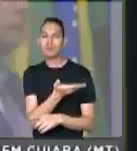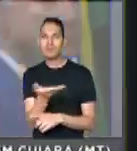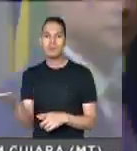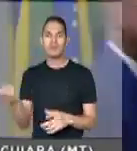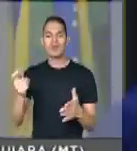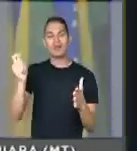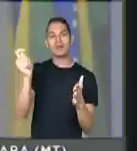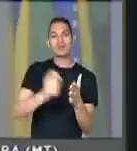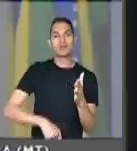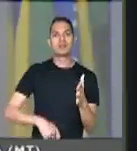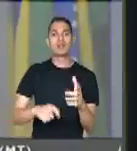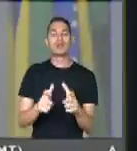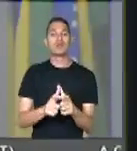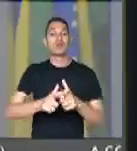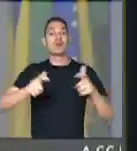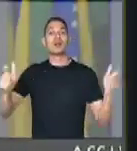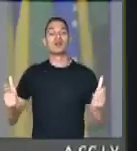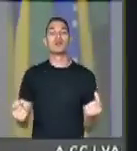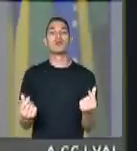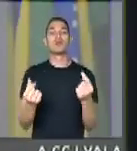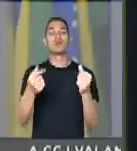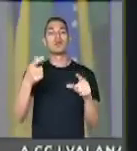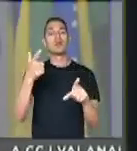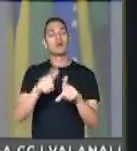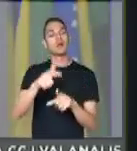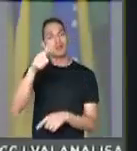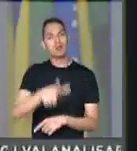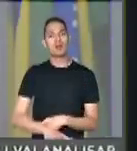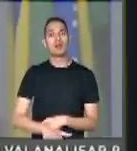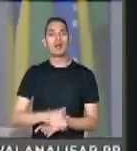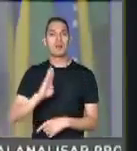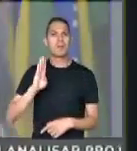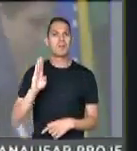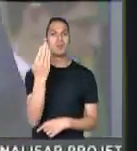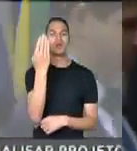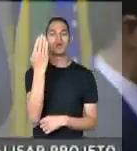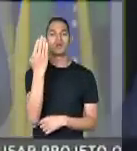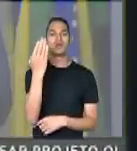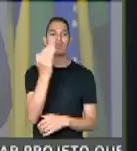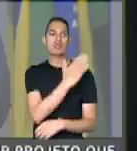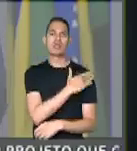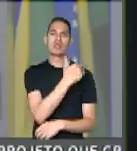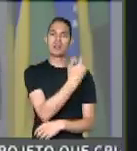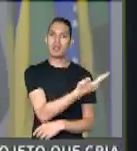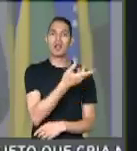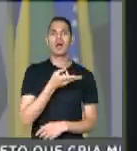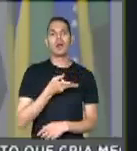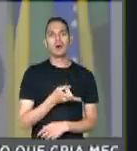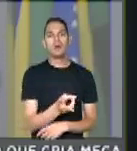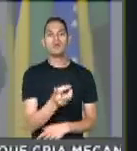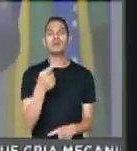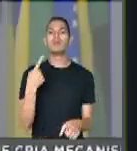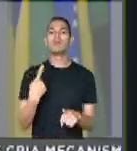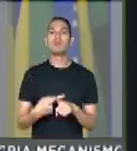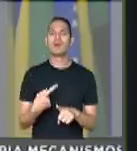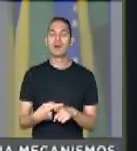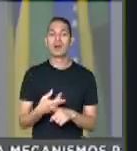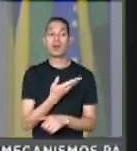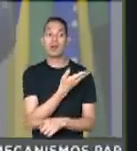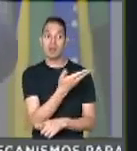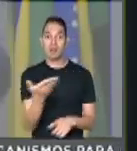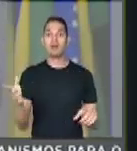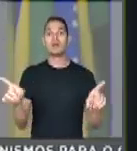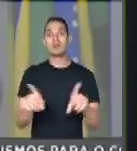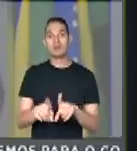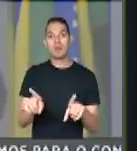taxaram essas grandes fortunas? E tem mais. A hipocrisia da esquerda continua. Por quê? Porque eles